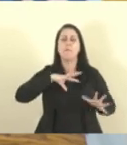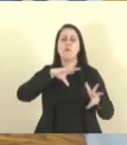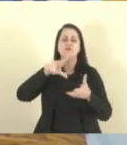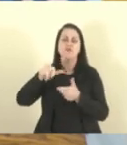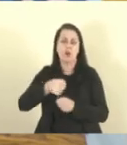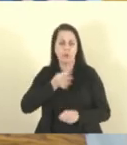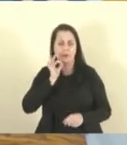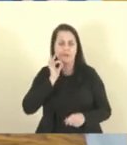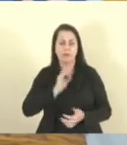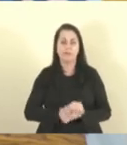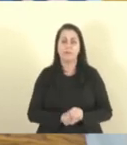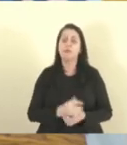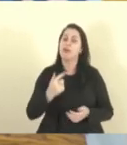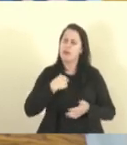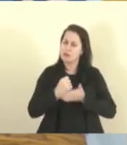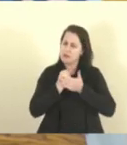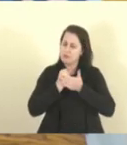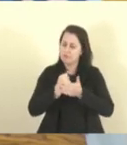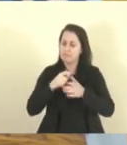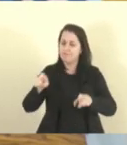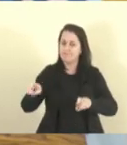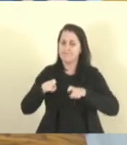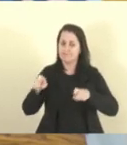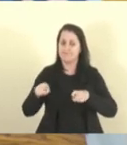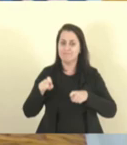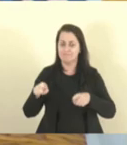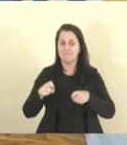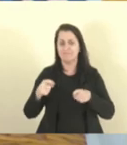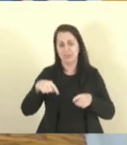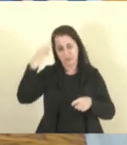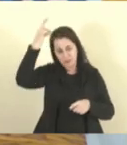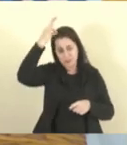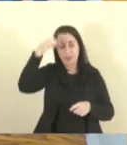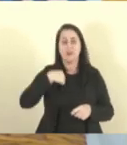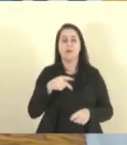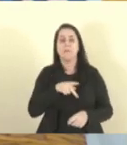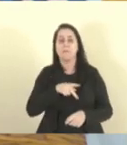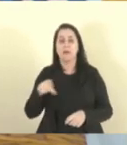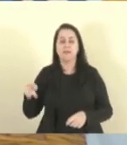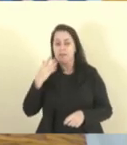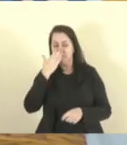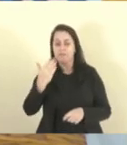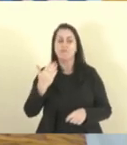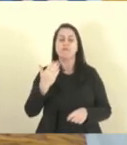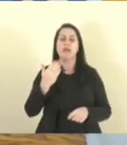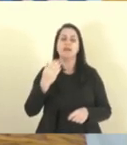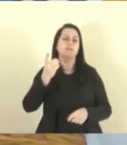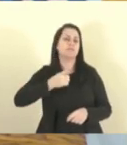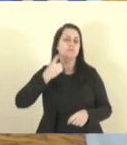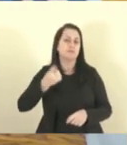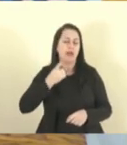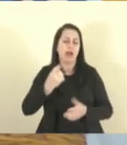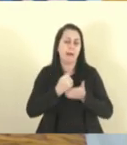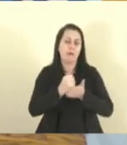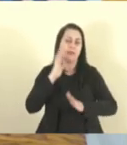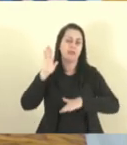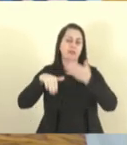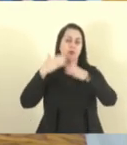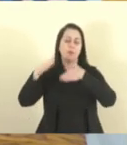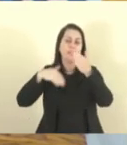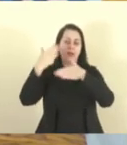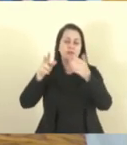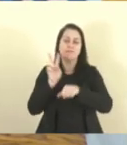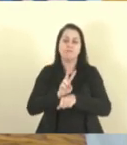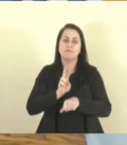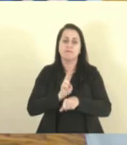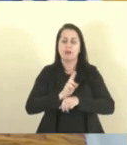E como apoiadora da agricultura de nosso Estado e presidente da frente parlamentar de apoio ao desenvolvimento e preservação da